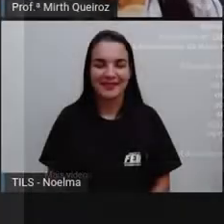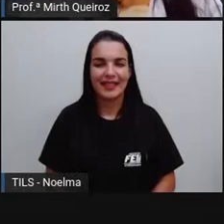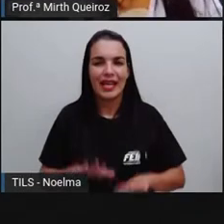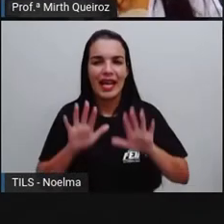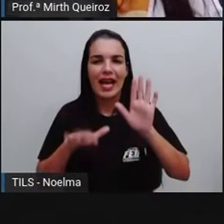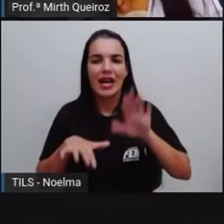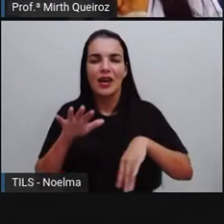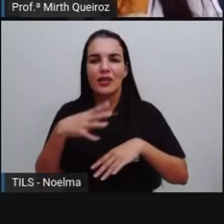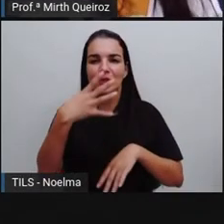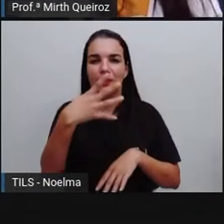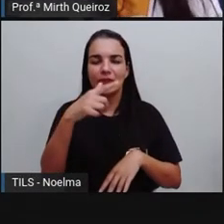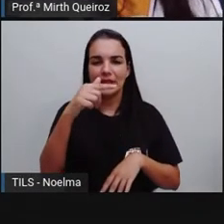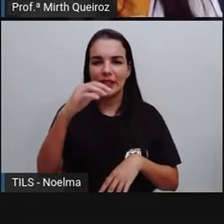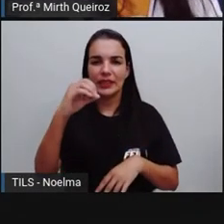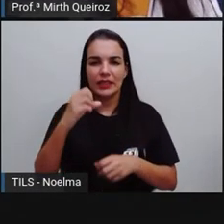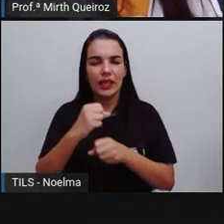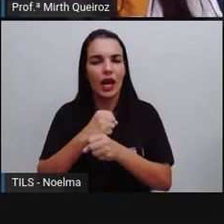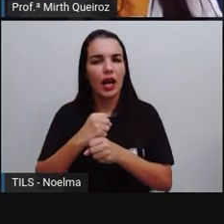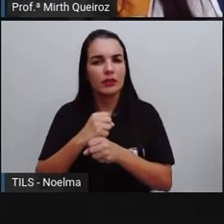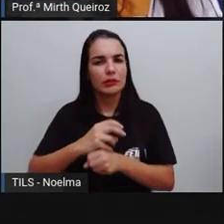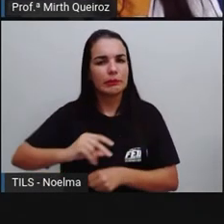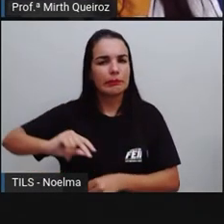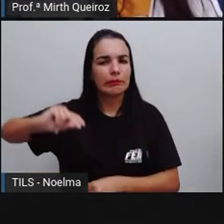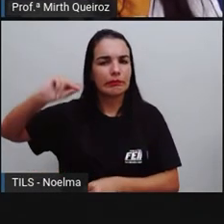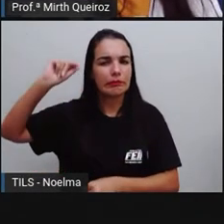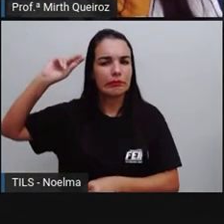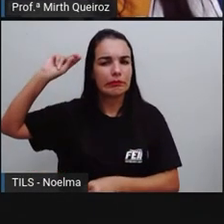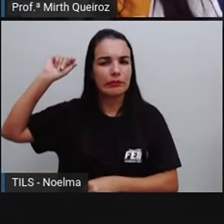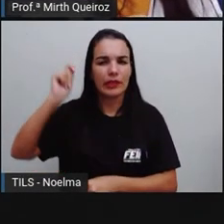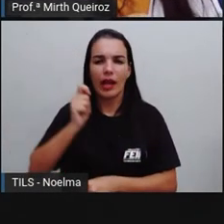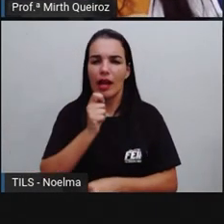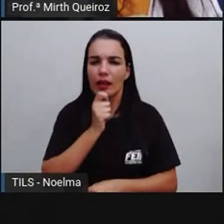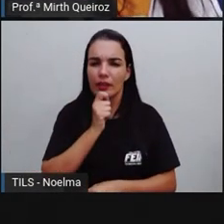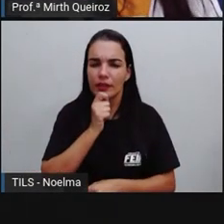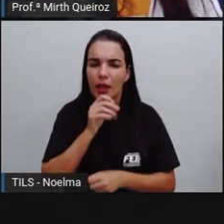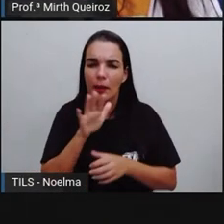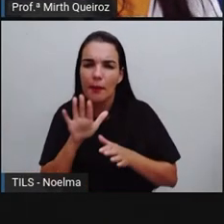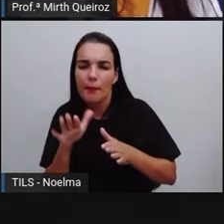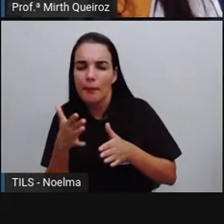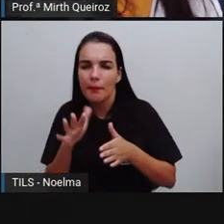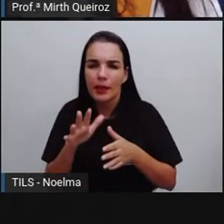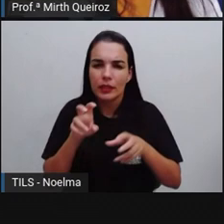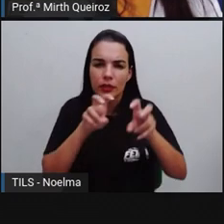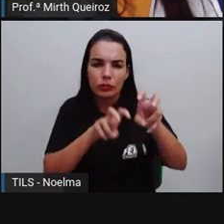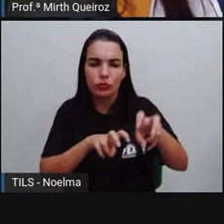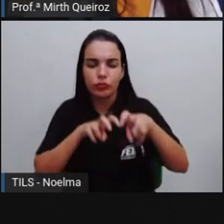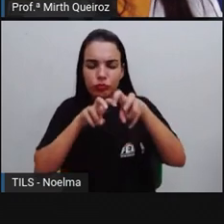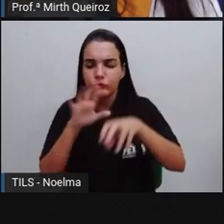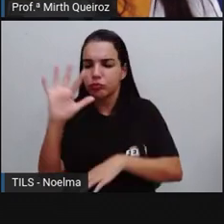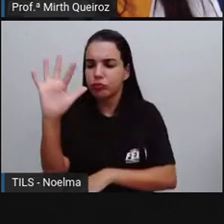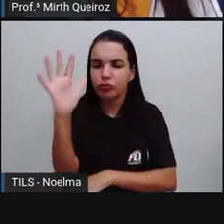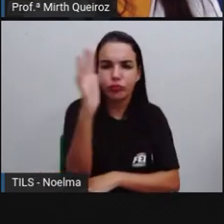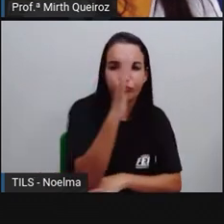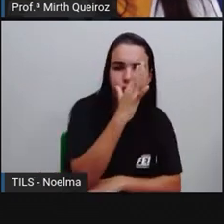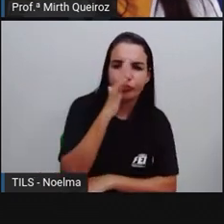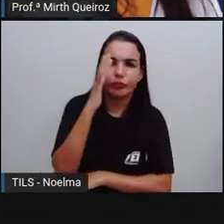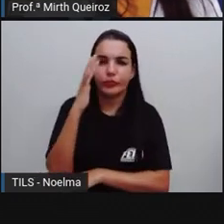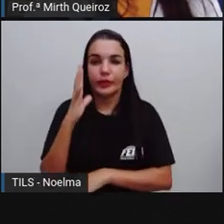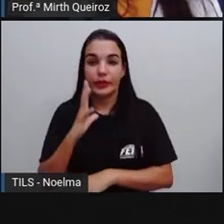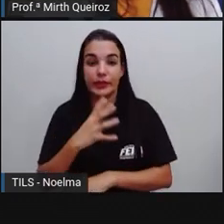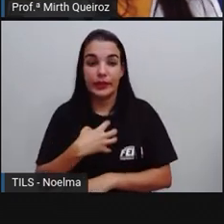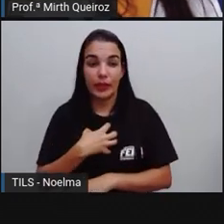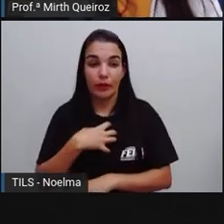Há quase 470 anos, ainda, em meio à vegetação nativa, Salvador começa a ser